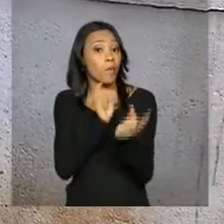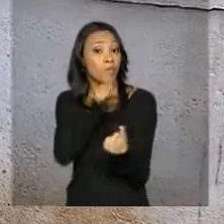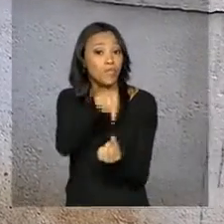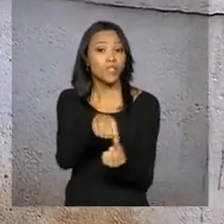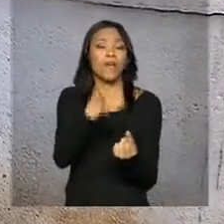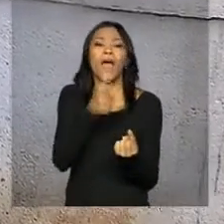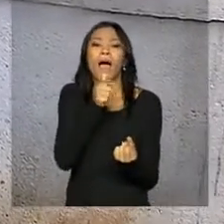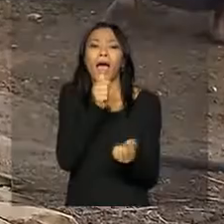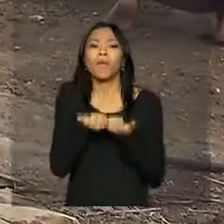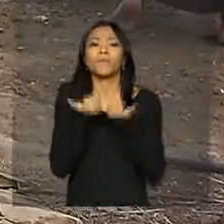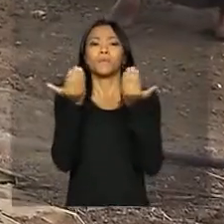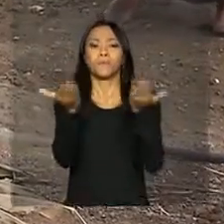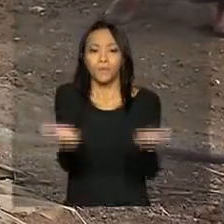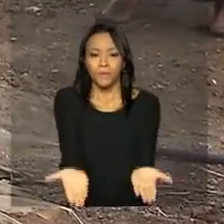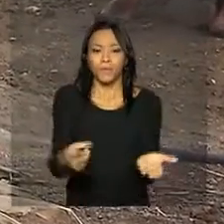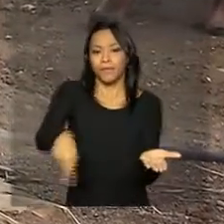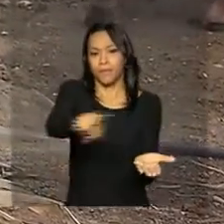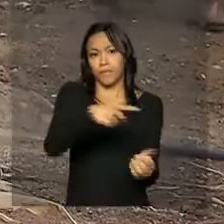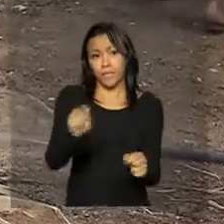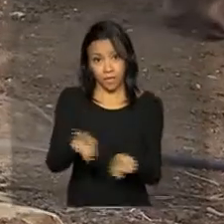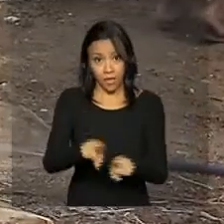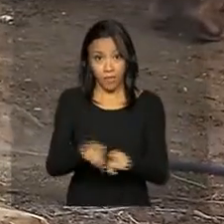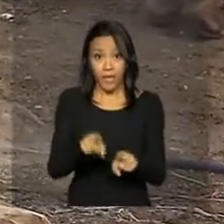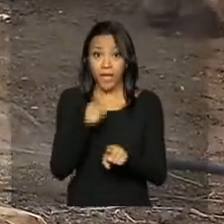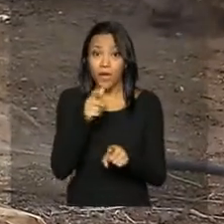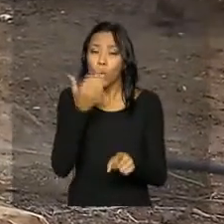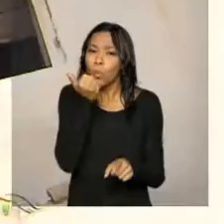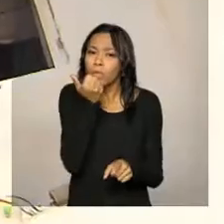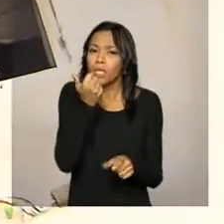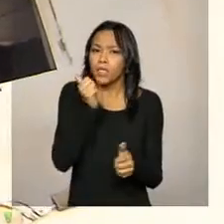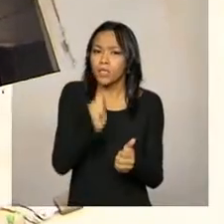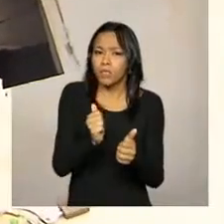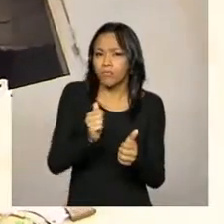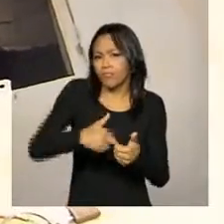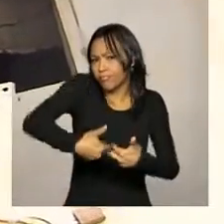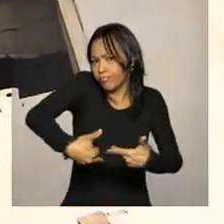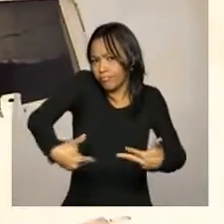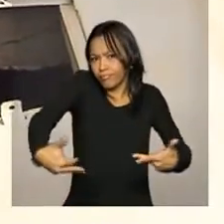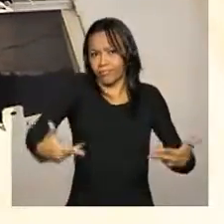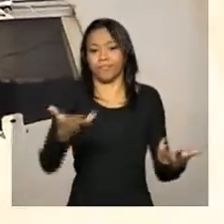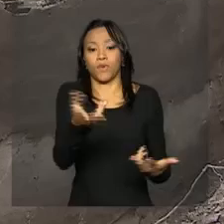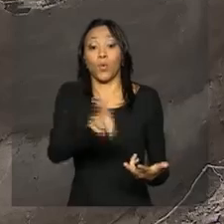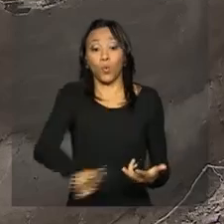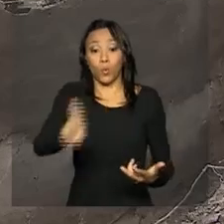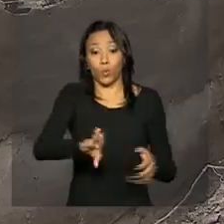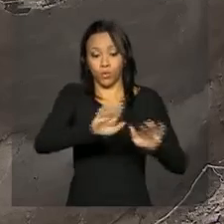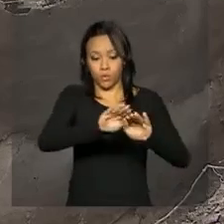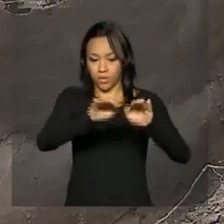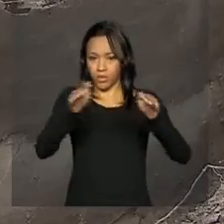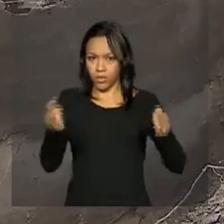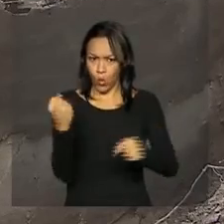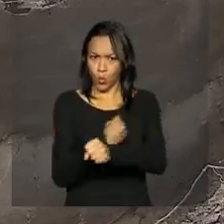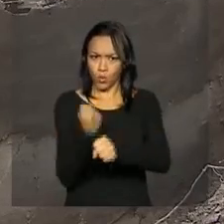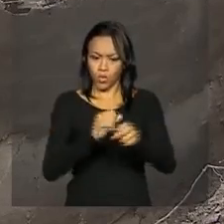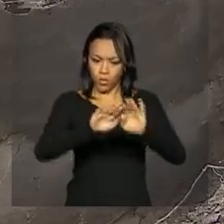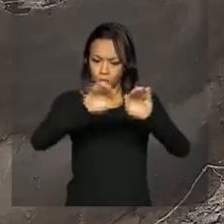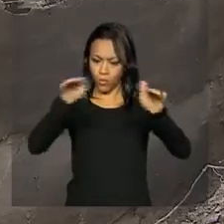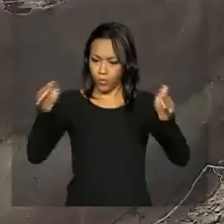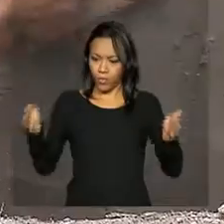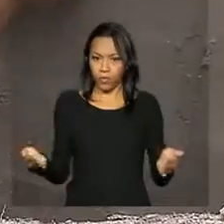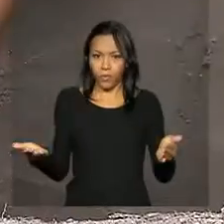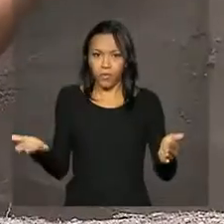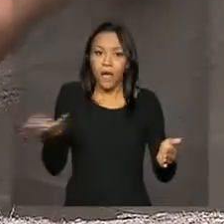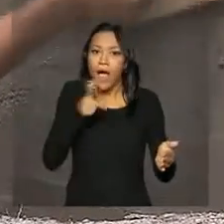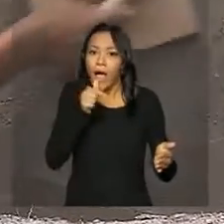à água para consumo humano e produção de alimentos por meio de diversos tipos de cisternas. Em 2015 foram construídos mais de 125